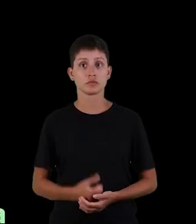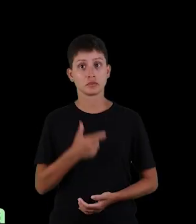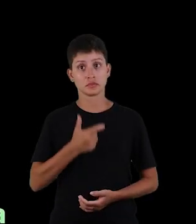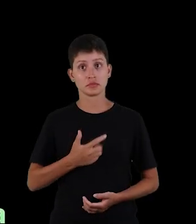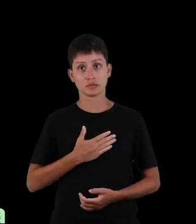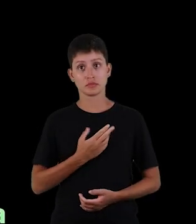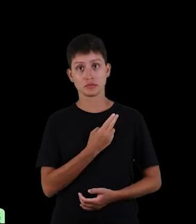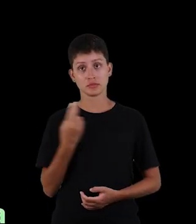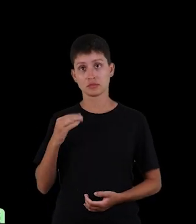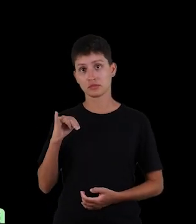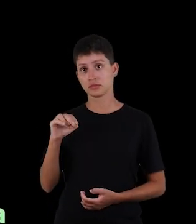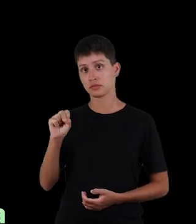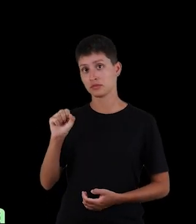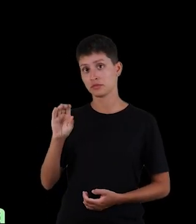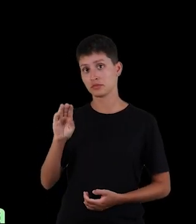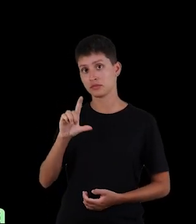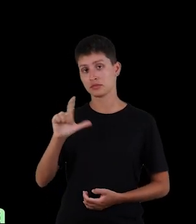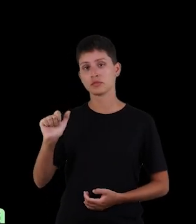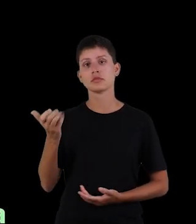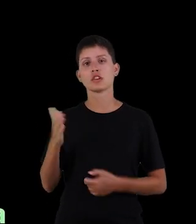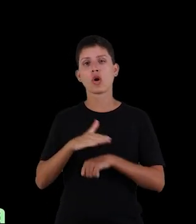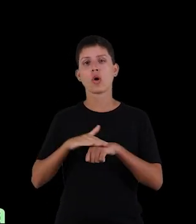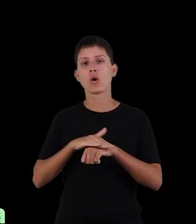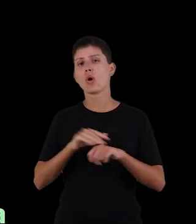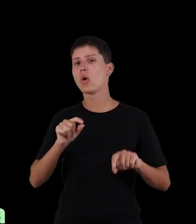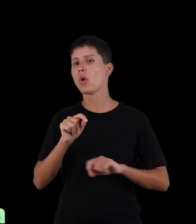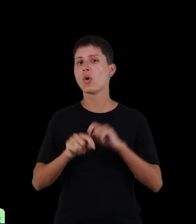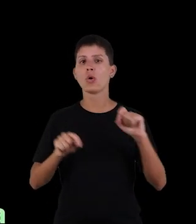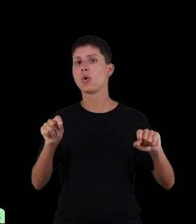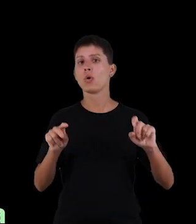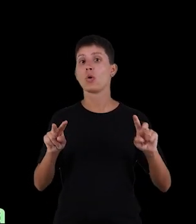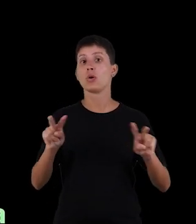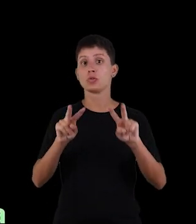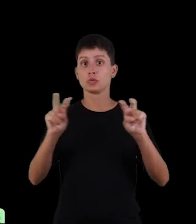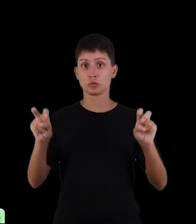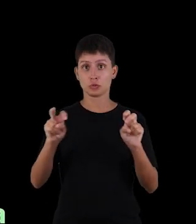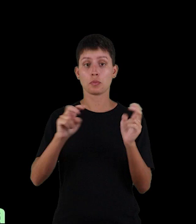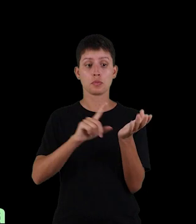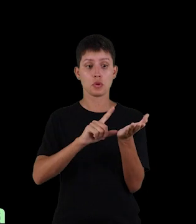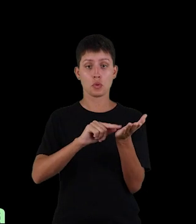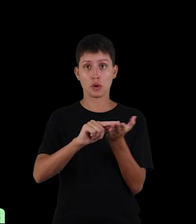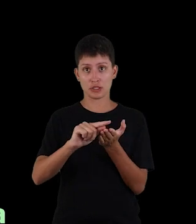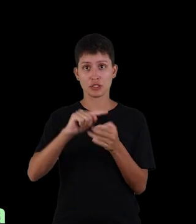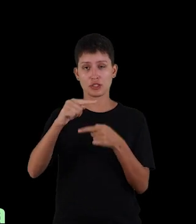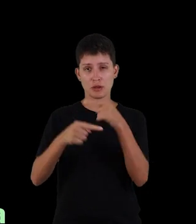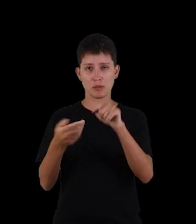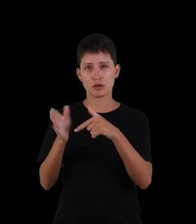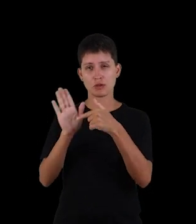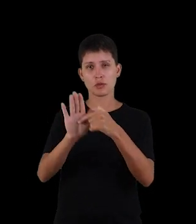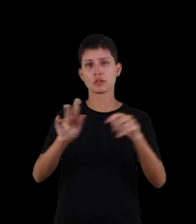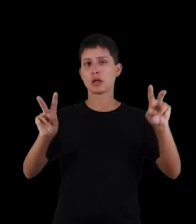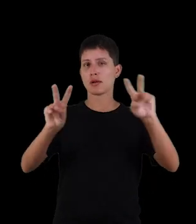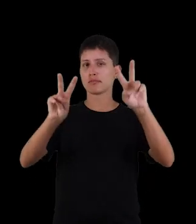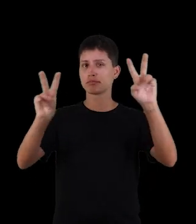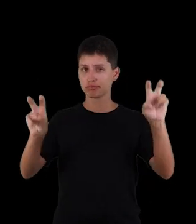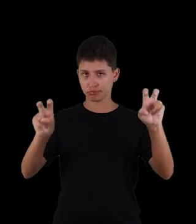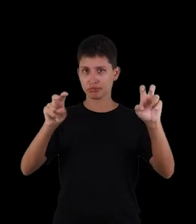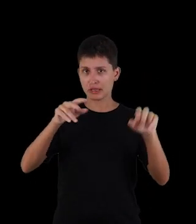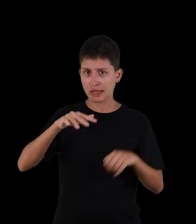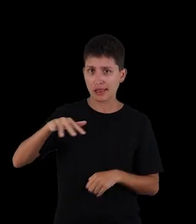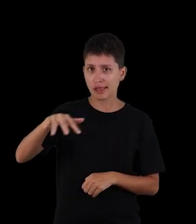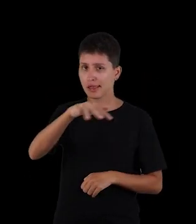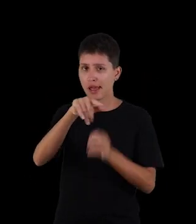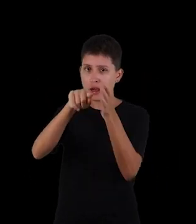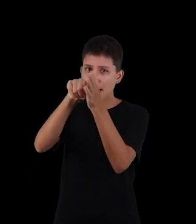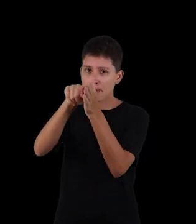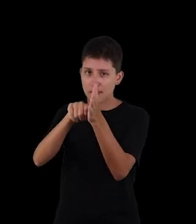Eu sou Isabela Coimbra e hoje eu vou conversar um pouquinho com vocês sobre o artigo intitulado como inibidor de tripicina de flores